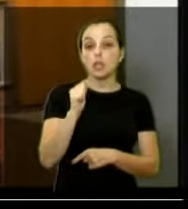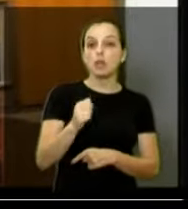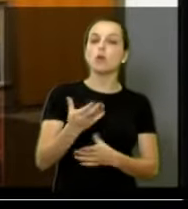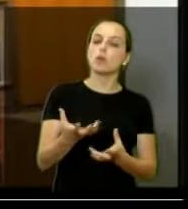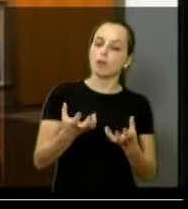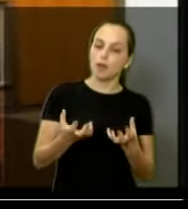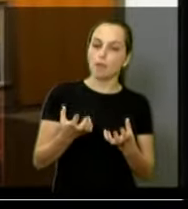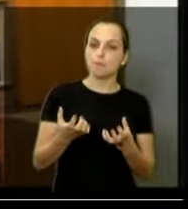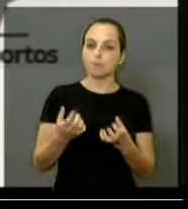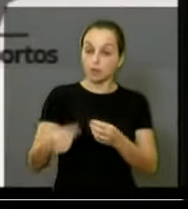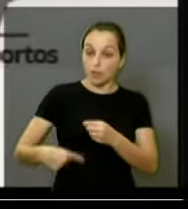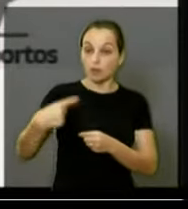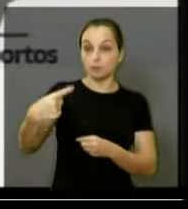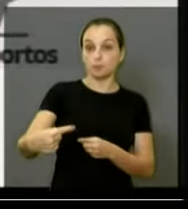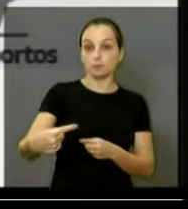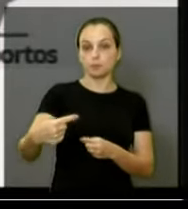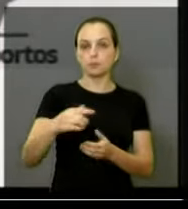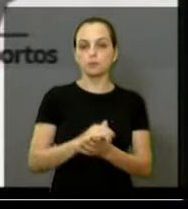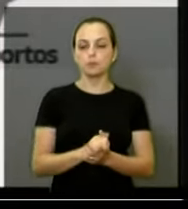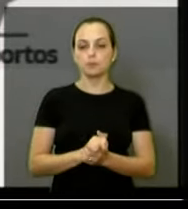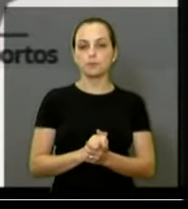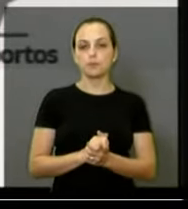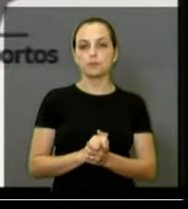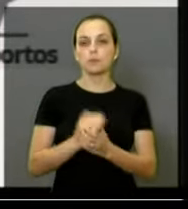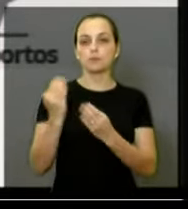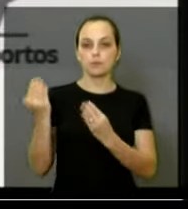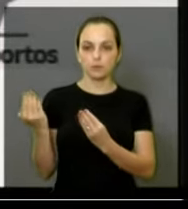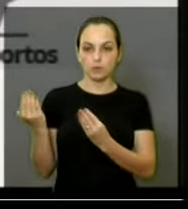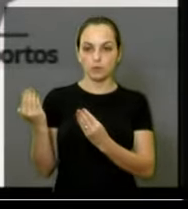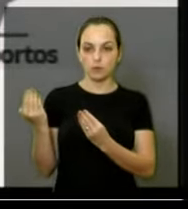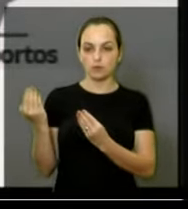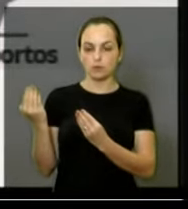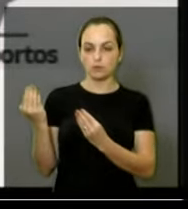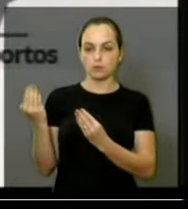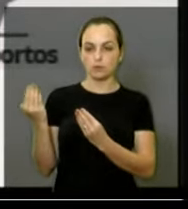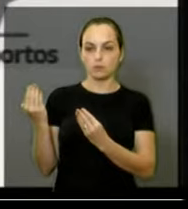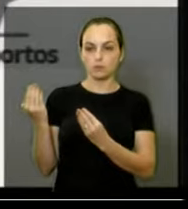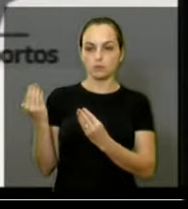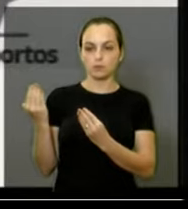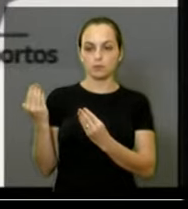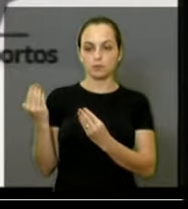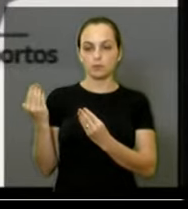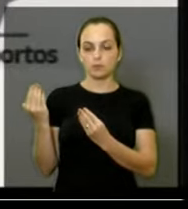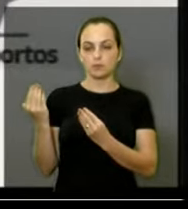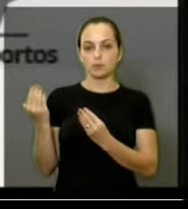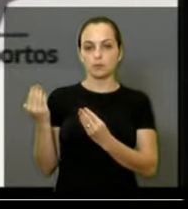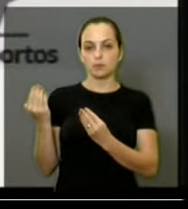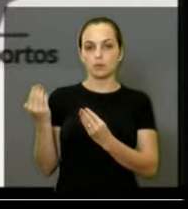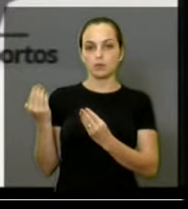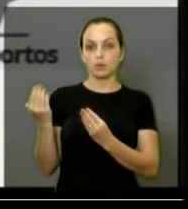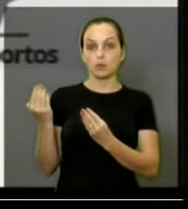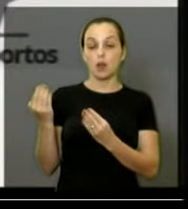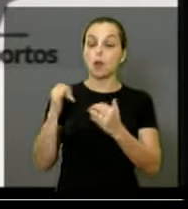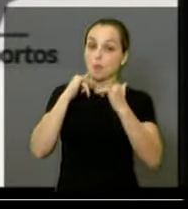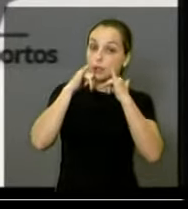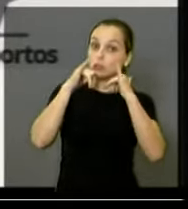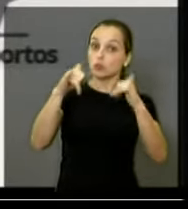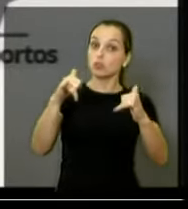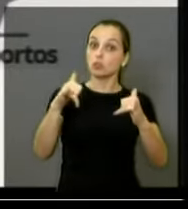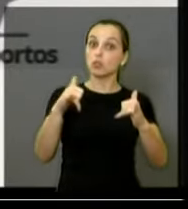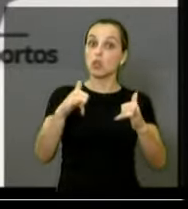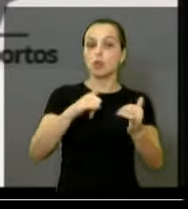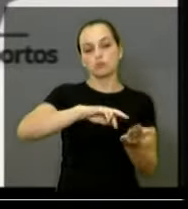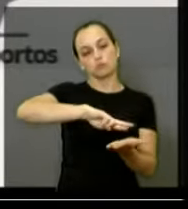que virasse agora os slides, porque hoje nós tivemos uma notícia aí, que é uma notícia, dentre